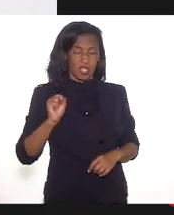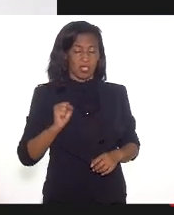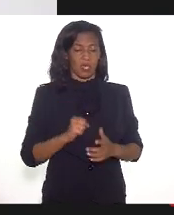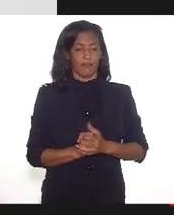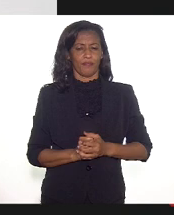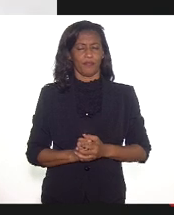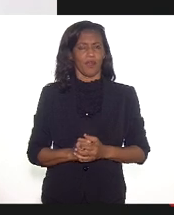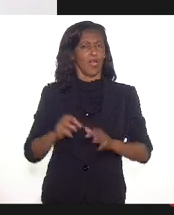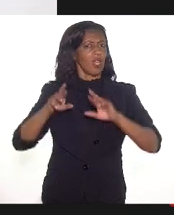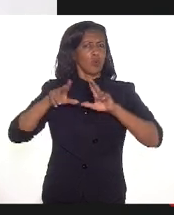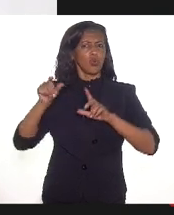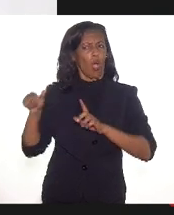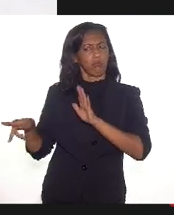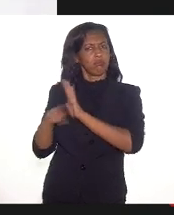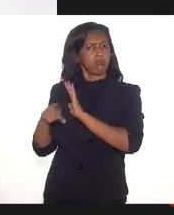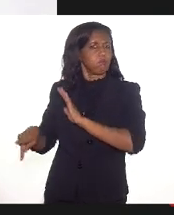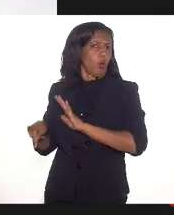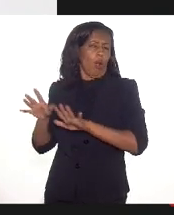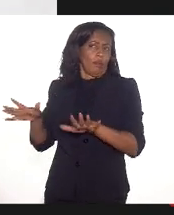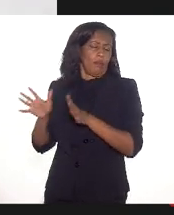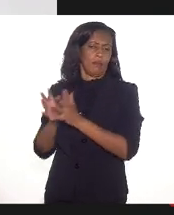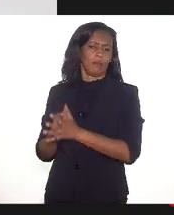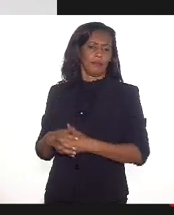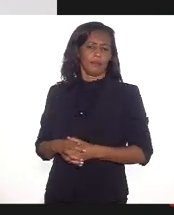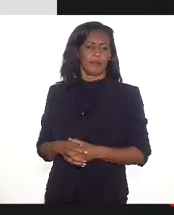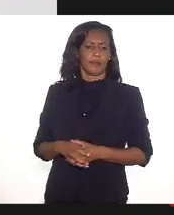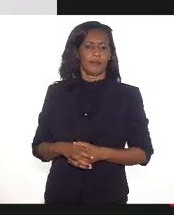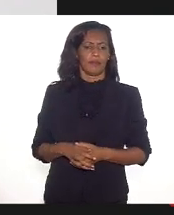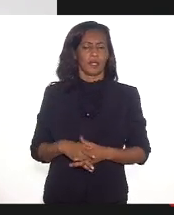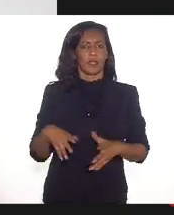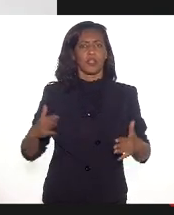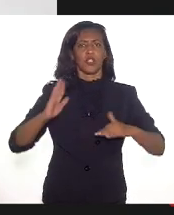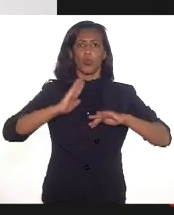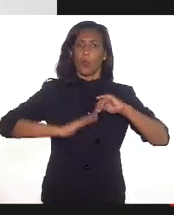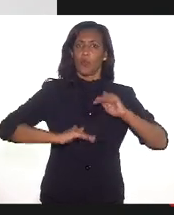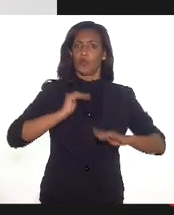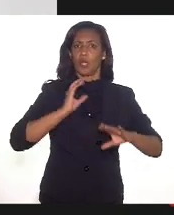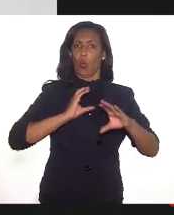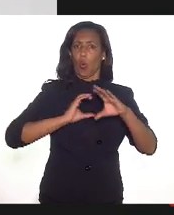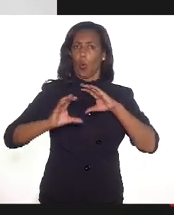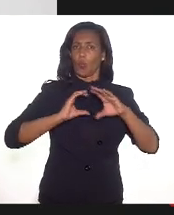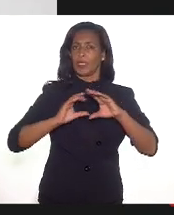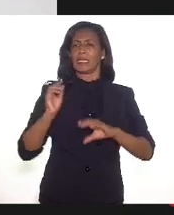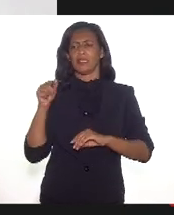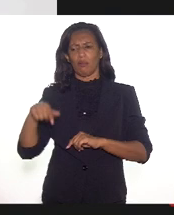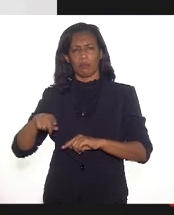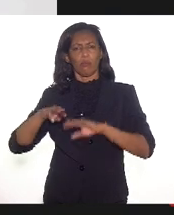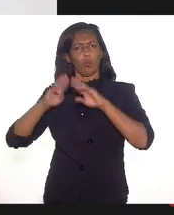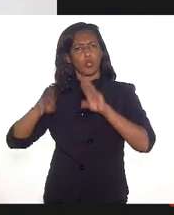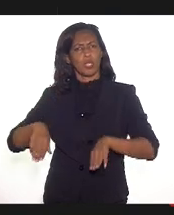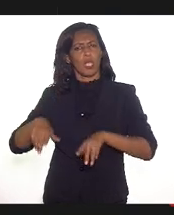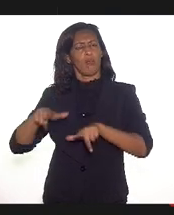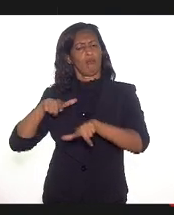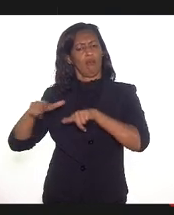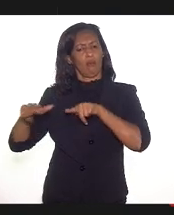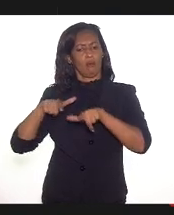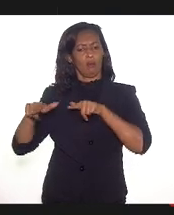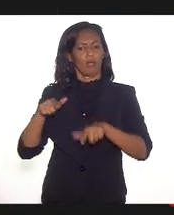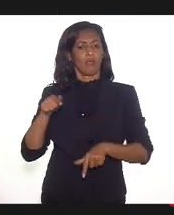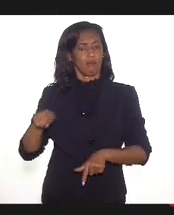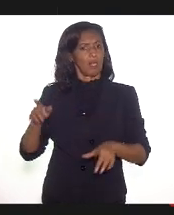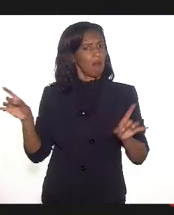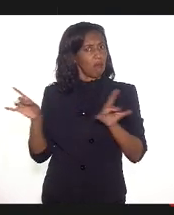não só bolsistas, mas sejam eles os profissionais de comunicação que passam no museu, eles